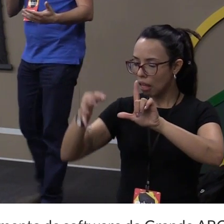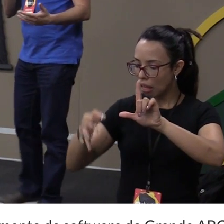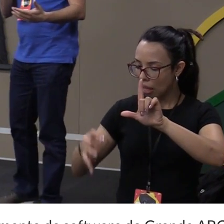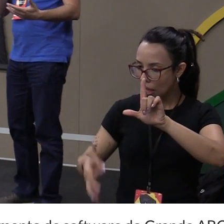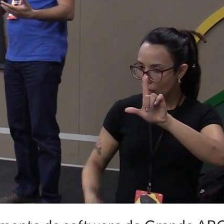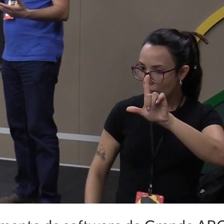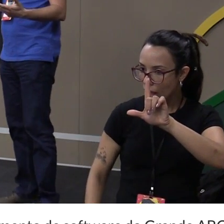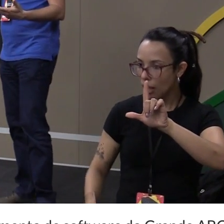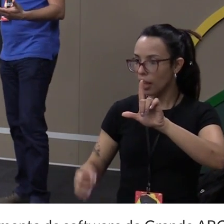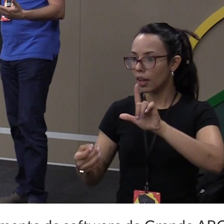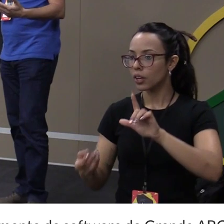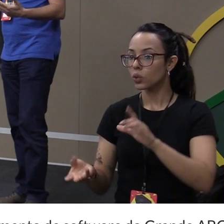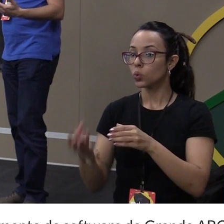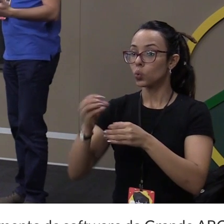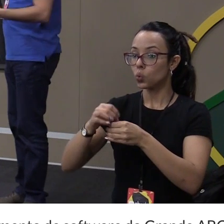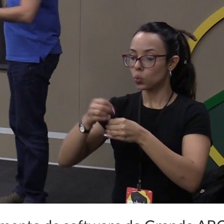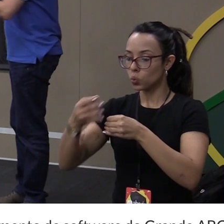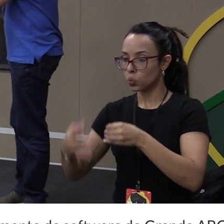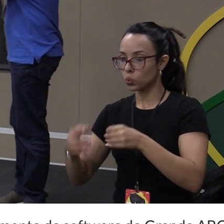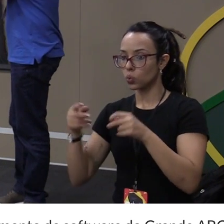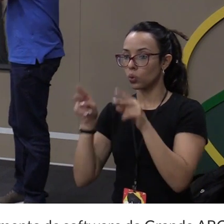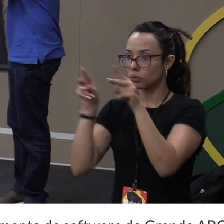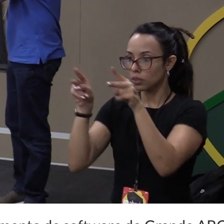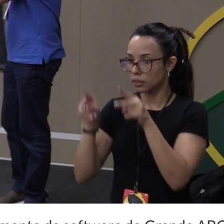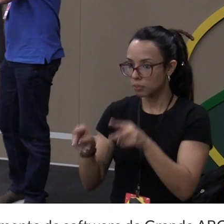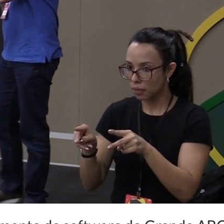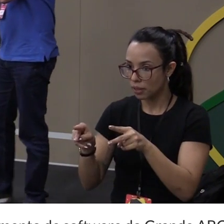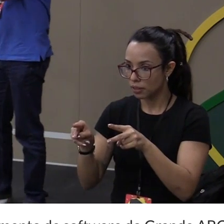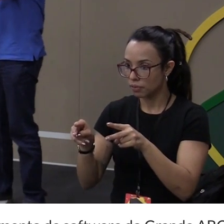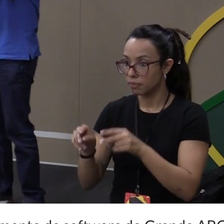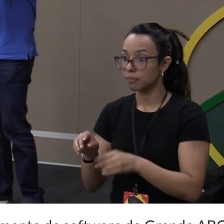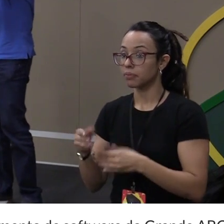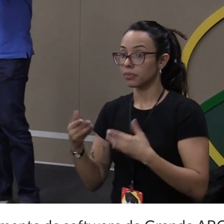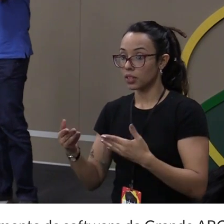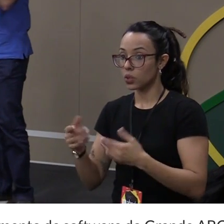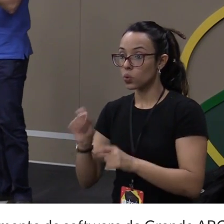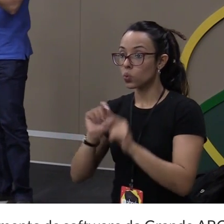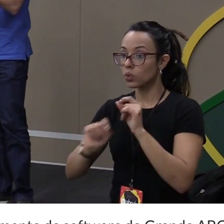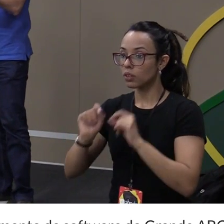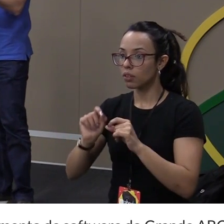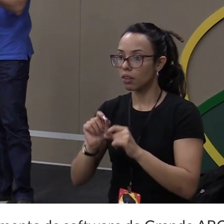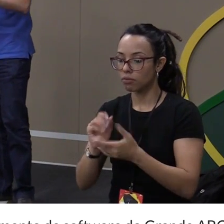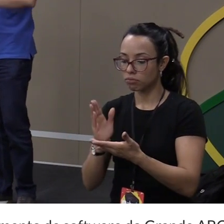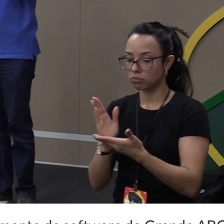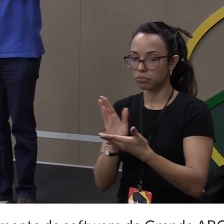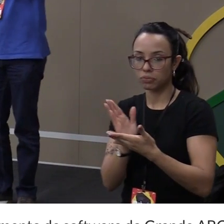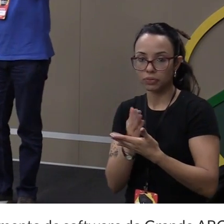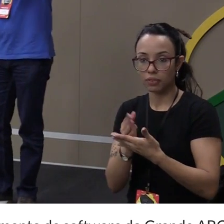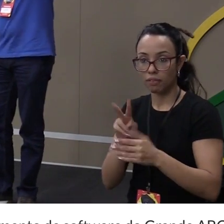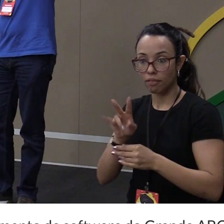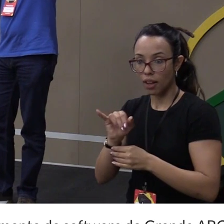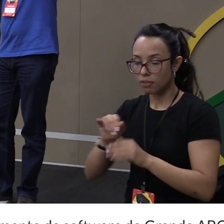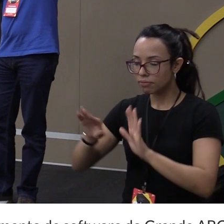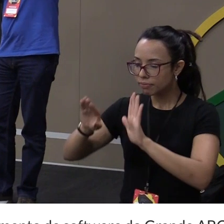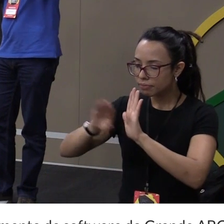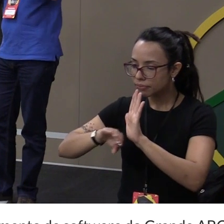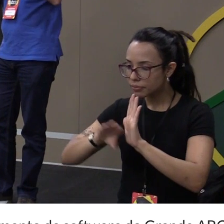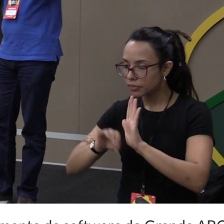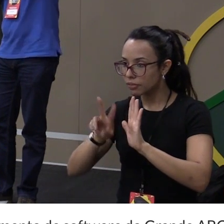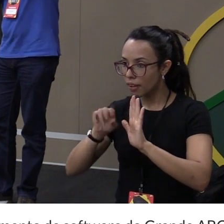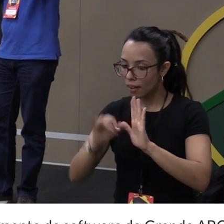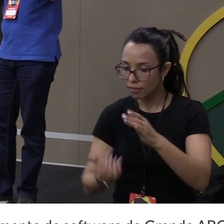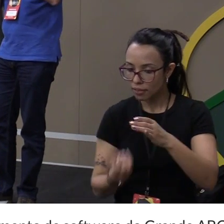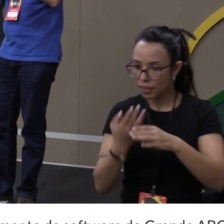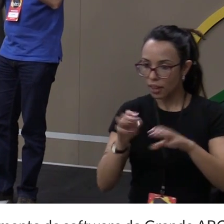conteúdo HTML dessa página. O BeautifulSoup é a biblioteca que vai fazer o parser dessa página. Vai pegar, criar a